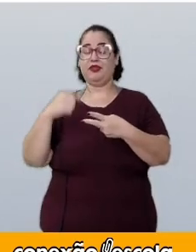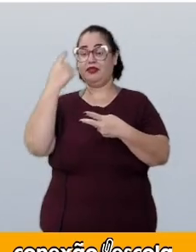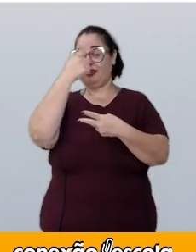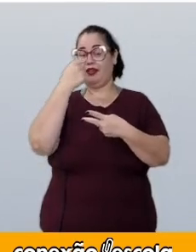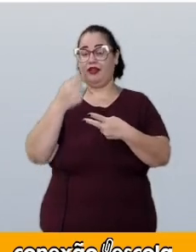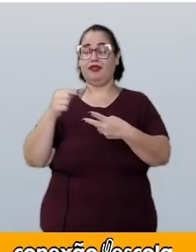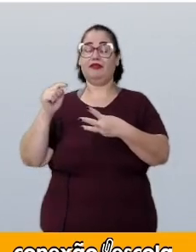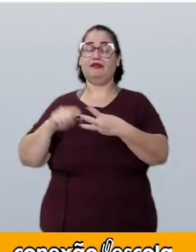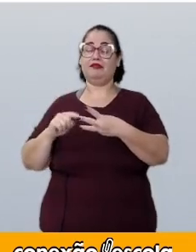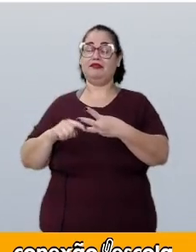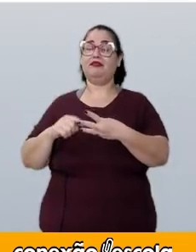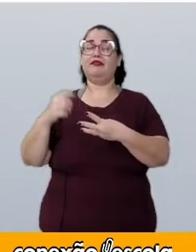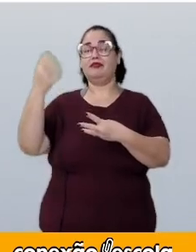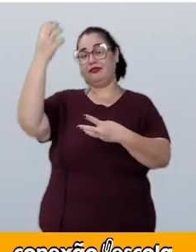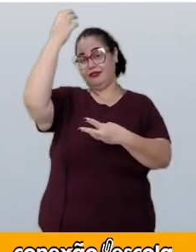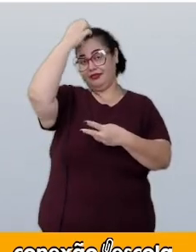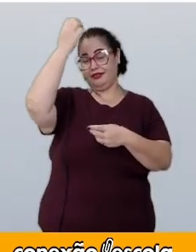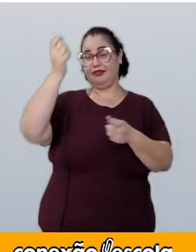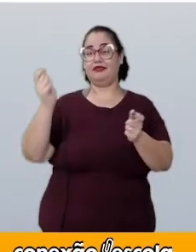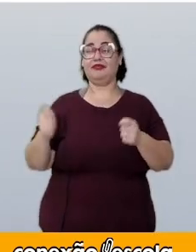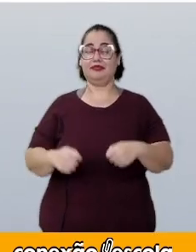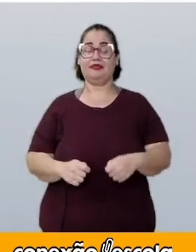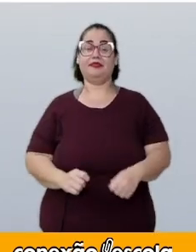e na última coroa.